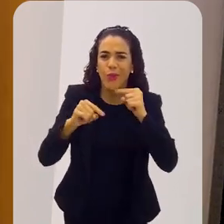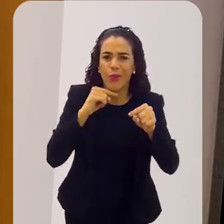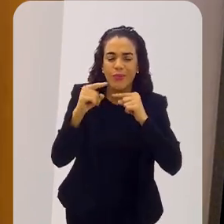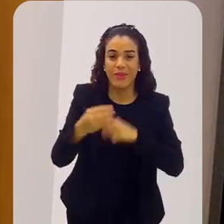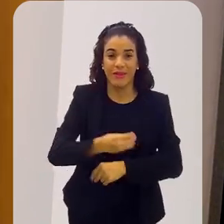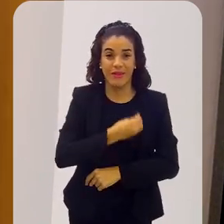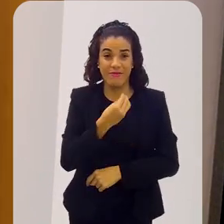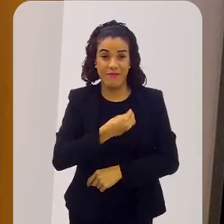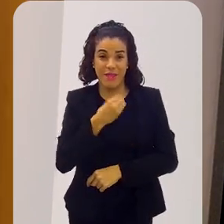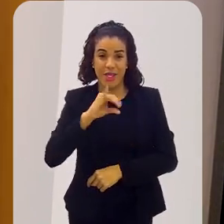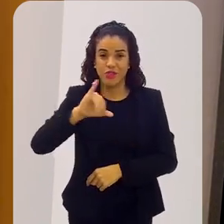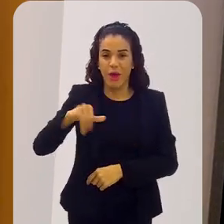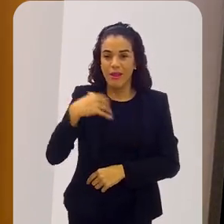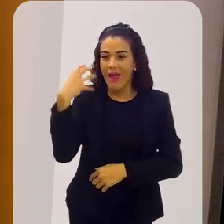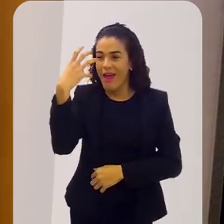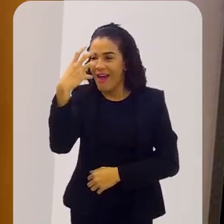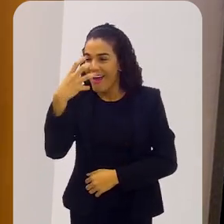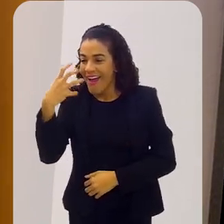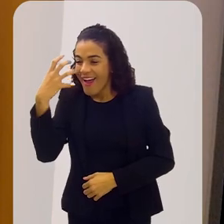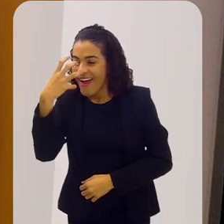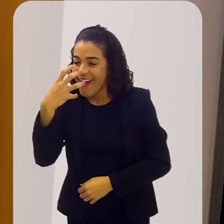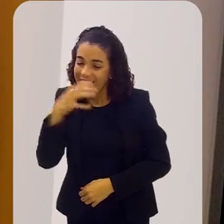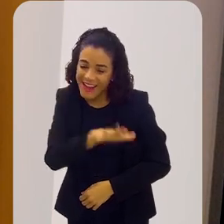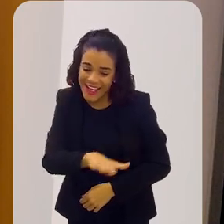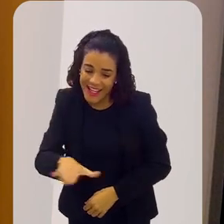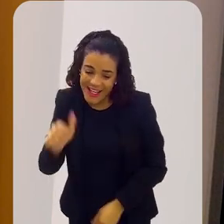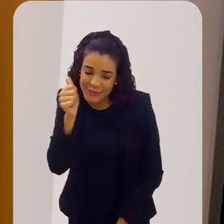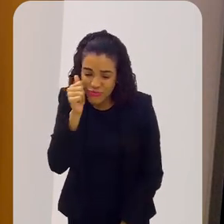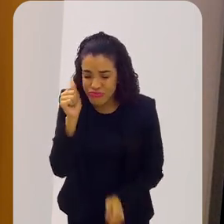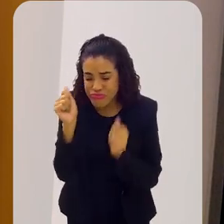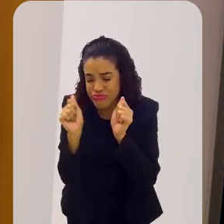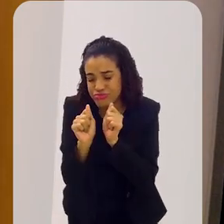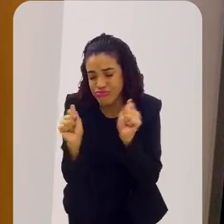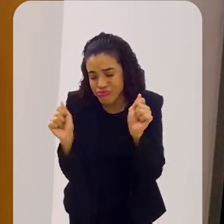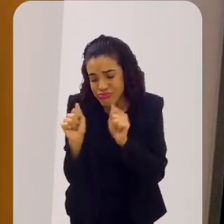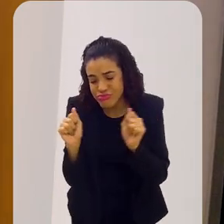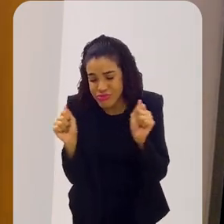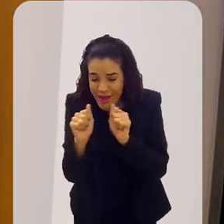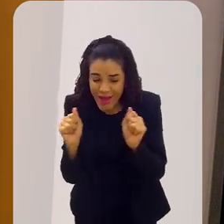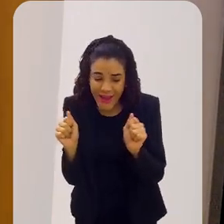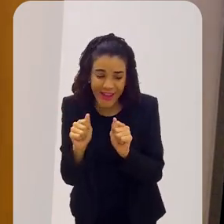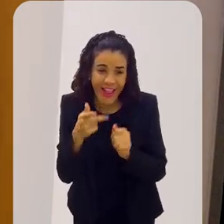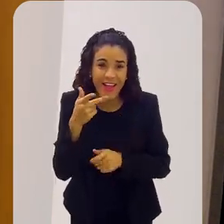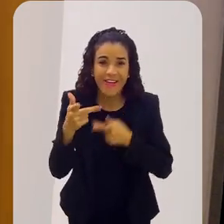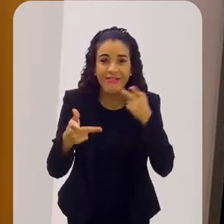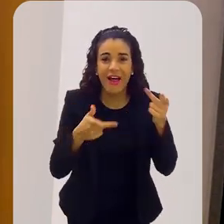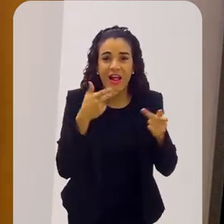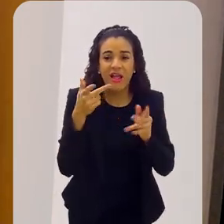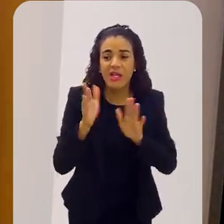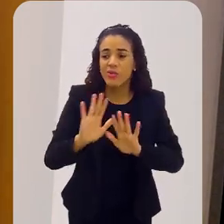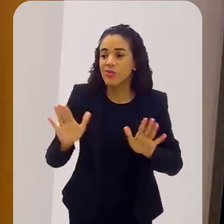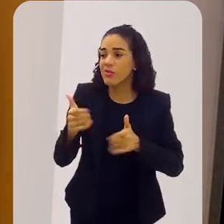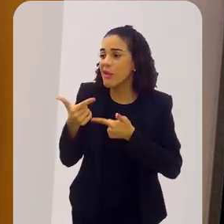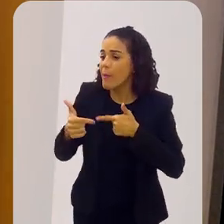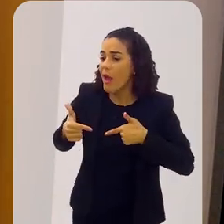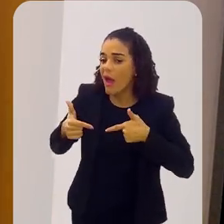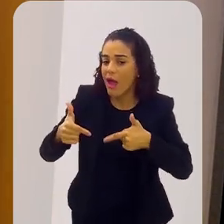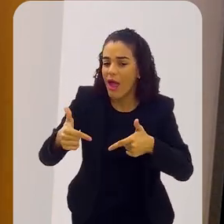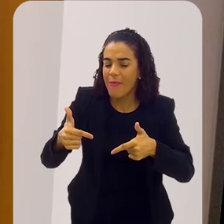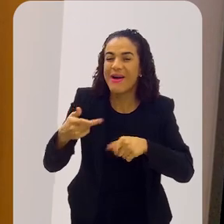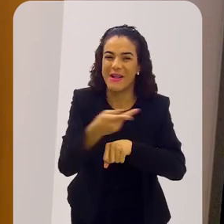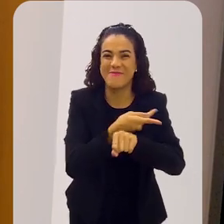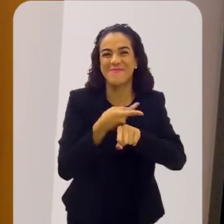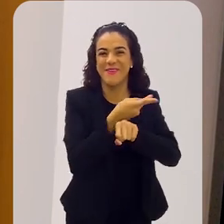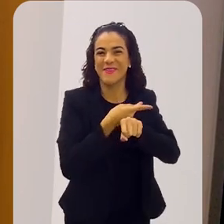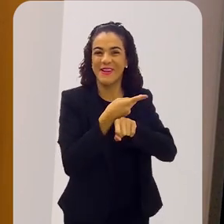dúvidas e por sua vida em si. A Joana criança encanta, você se apaixona pela merguice e quando ela fala que não tem